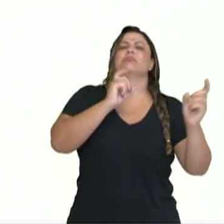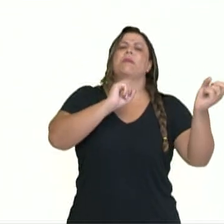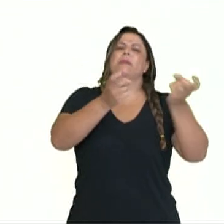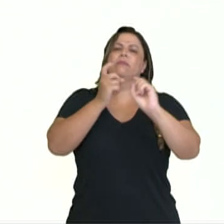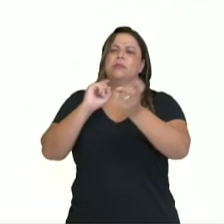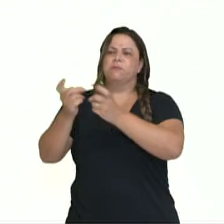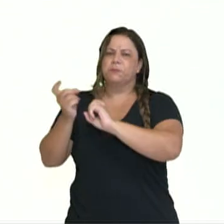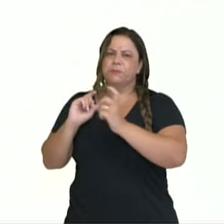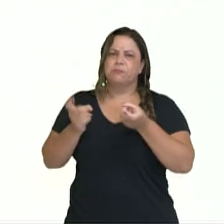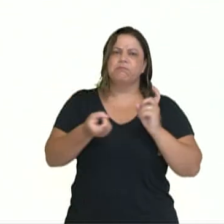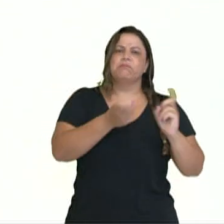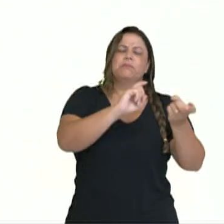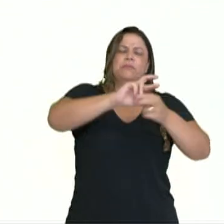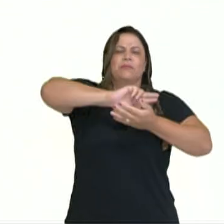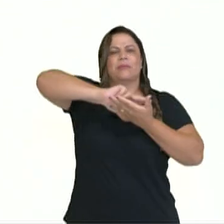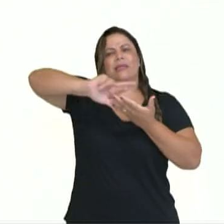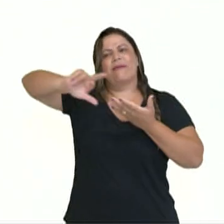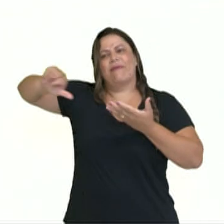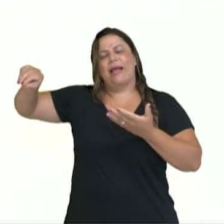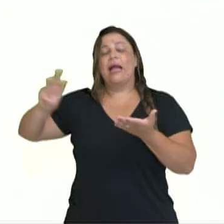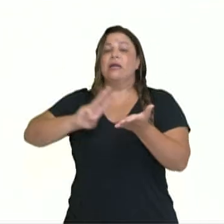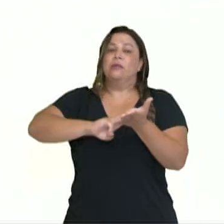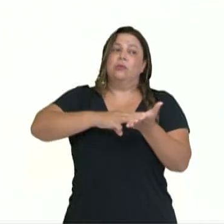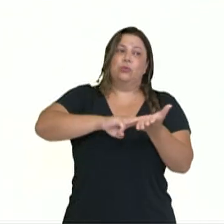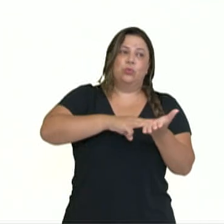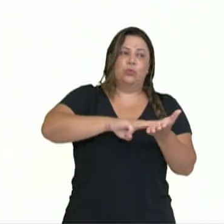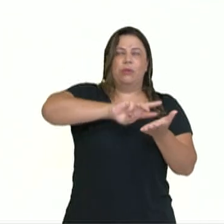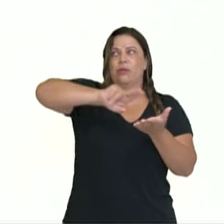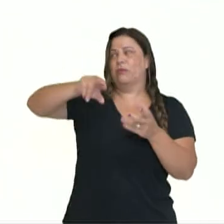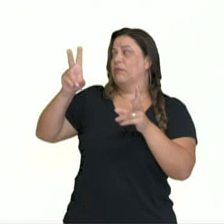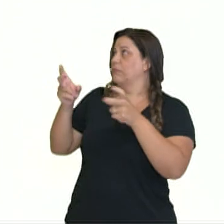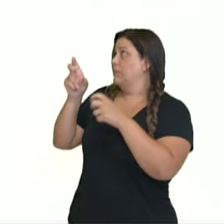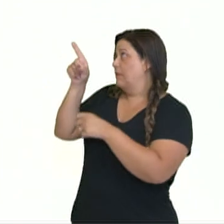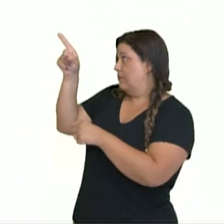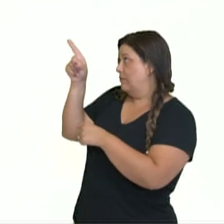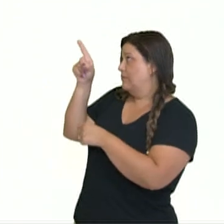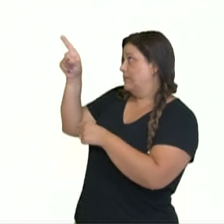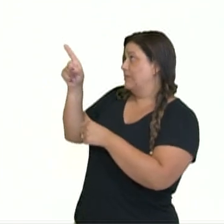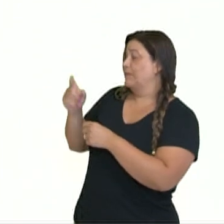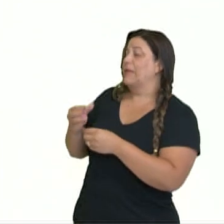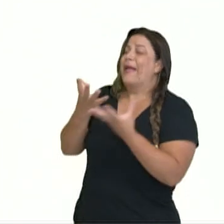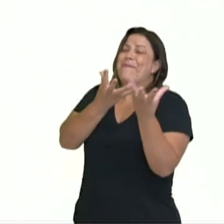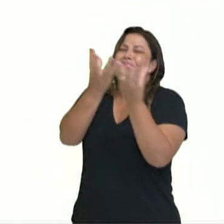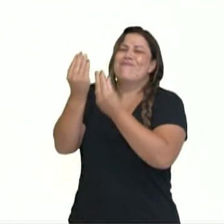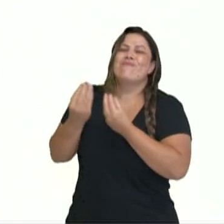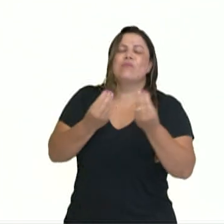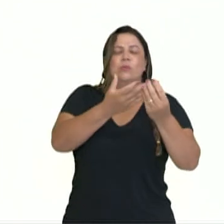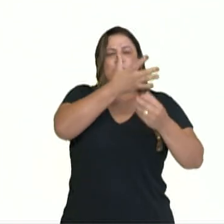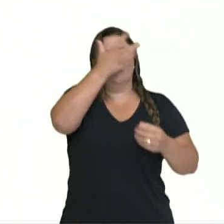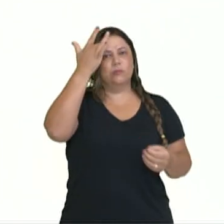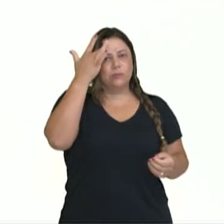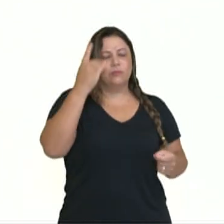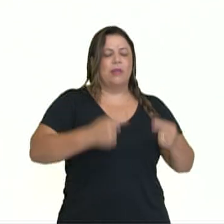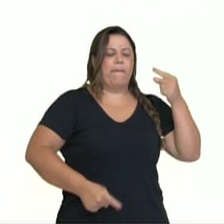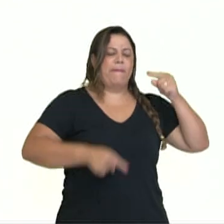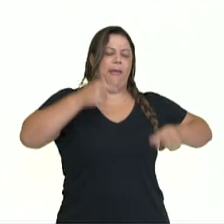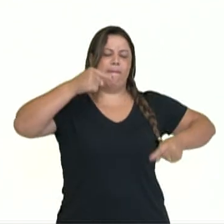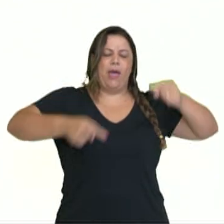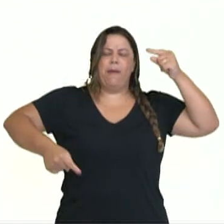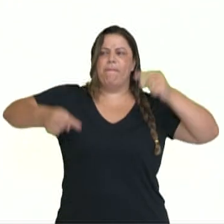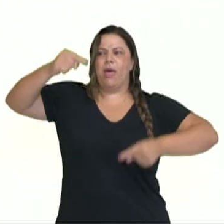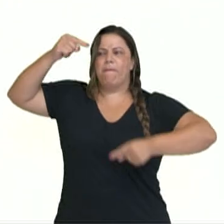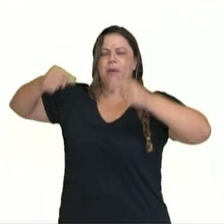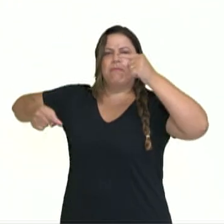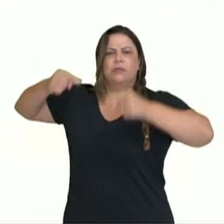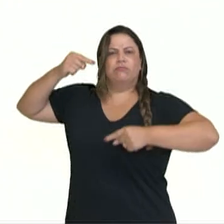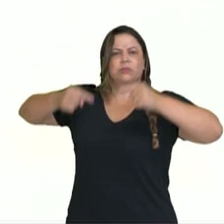vai ter a reunião de vários membros, como dá para ver nas imagens, olha, muita gente, e lá serão discutidos itens que